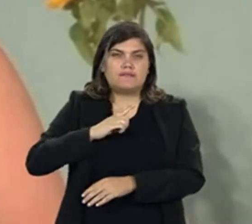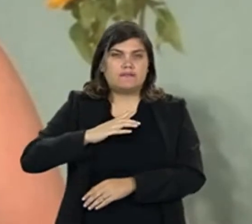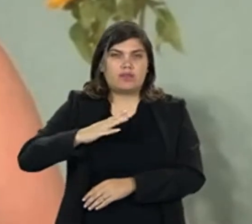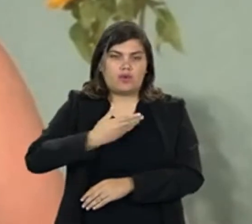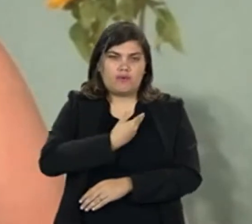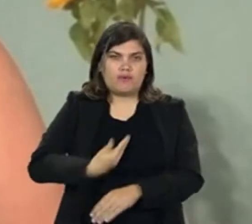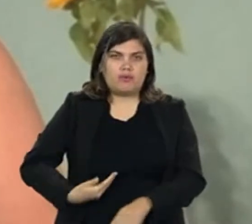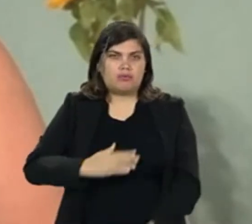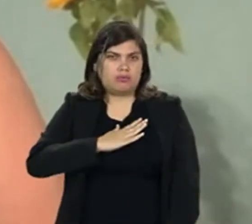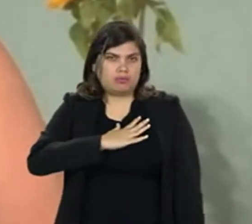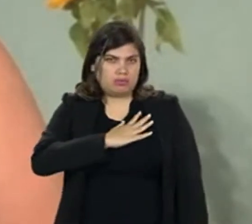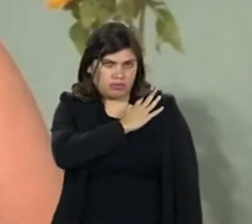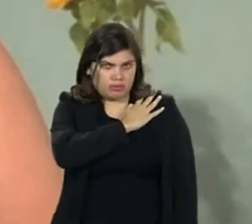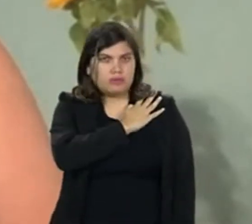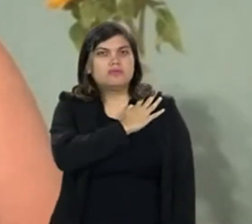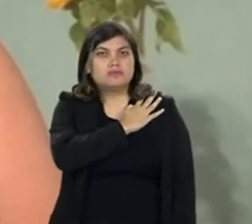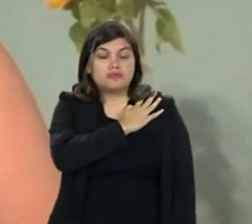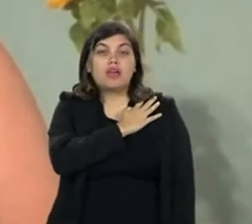ditadura.